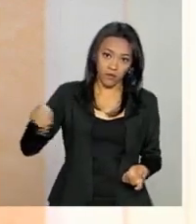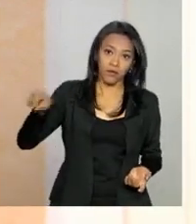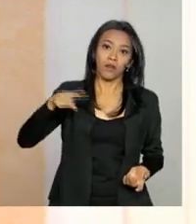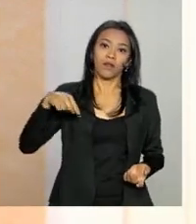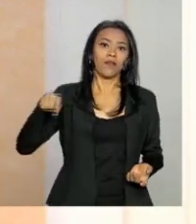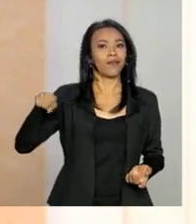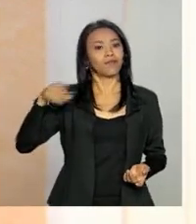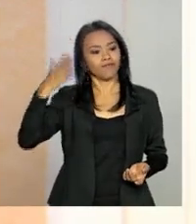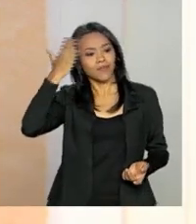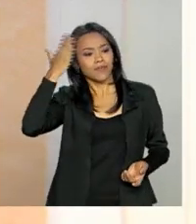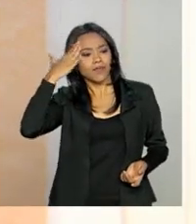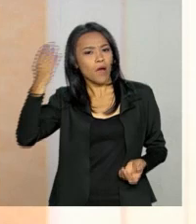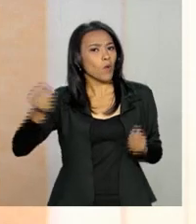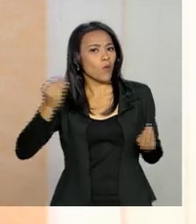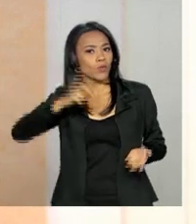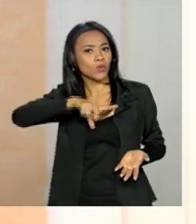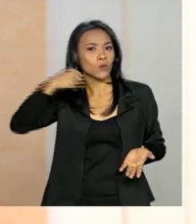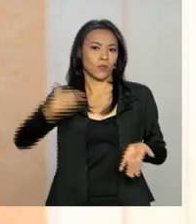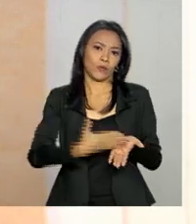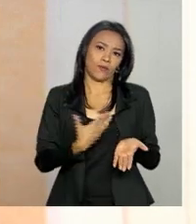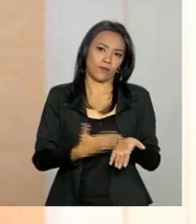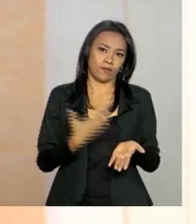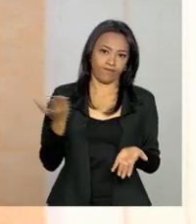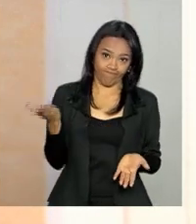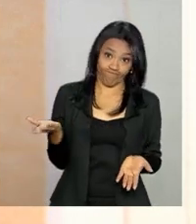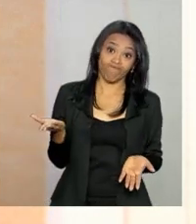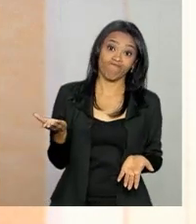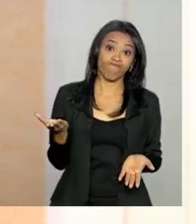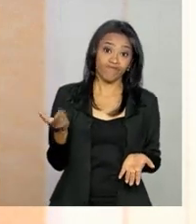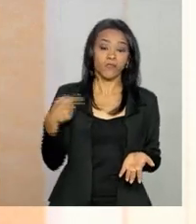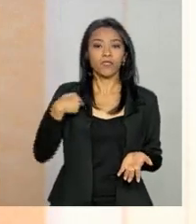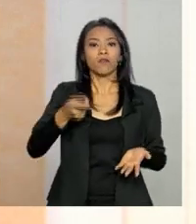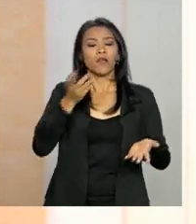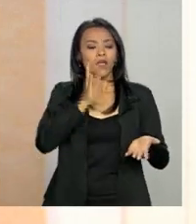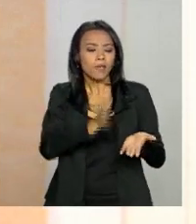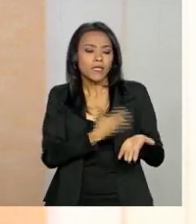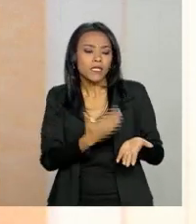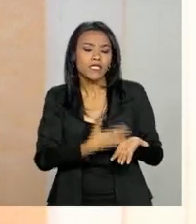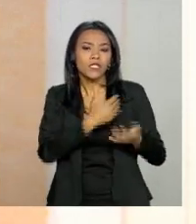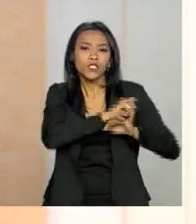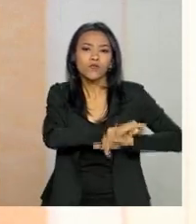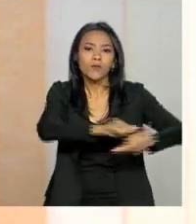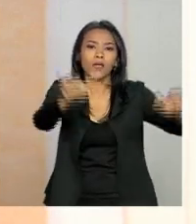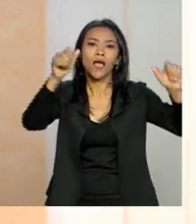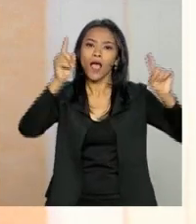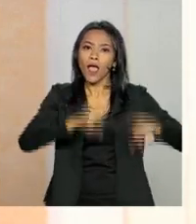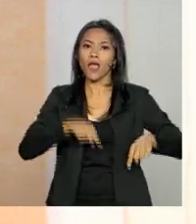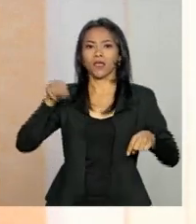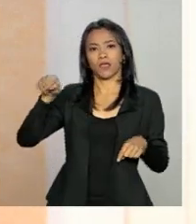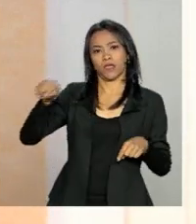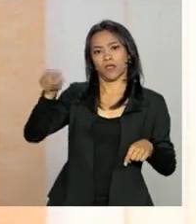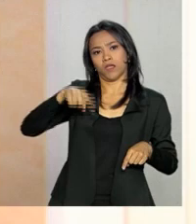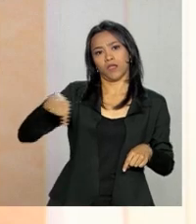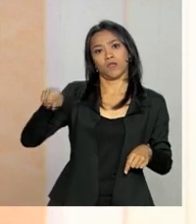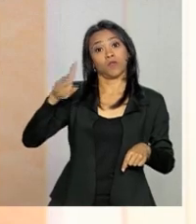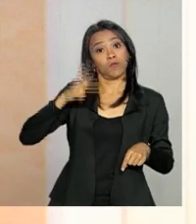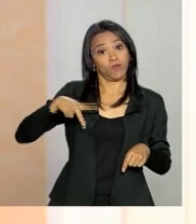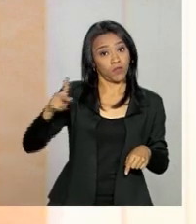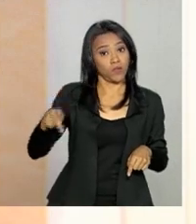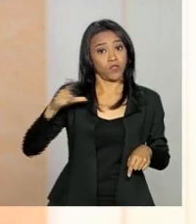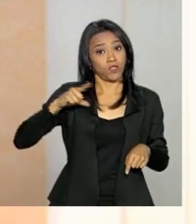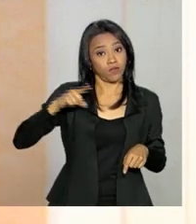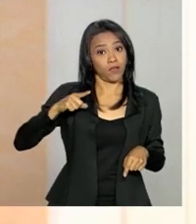pessoa mais indicada para fazer essa escolha. Então a opção, essa questão de divulgação do material foi justamente para que o professor tivesse esse